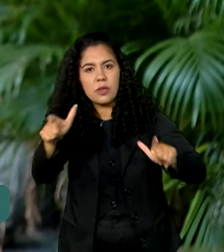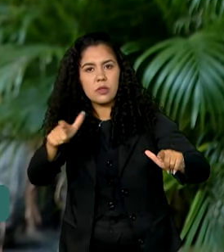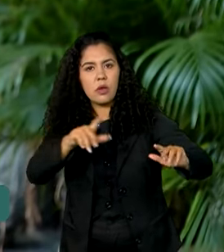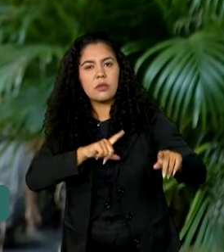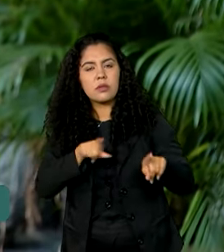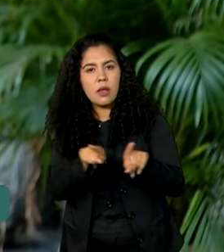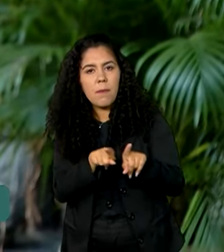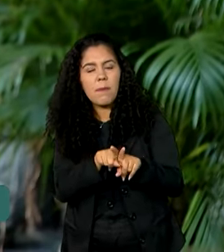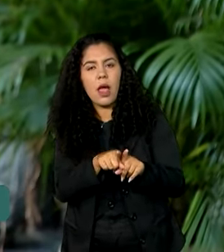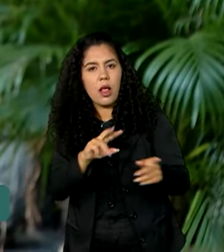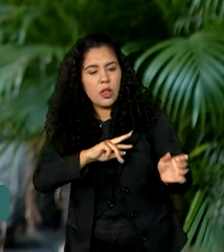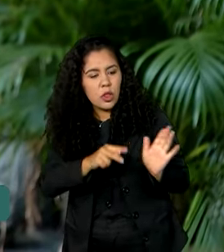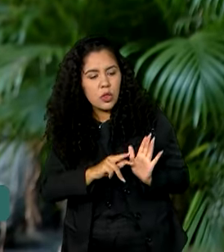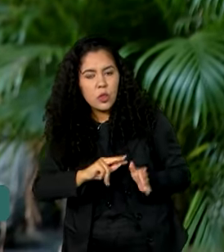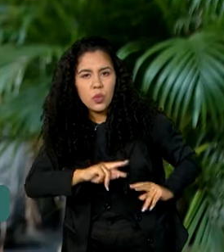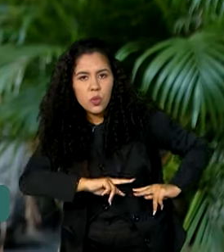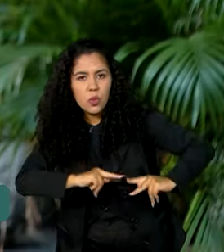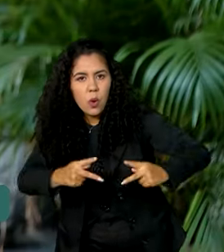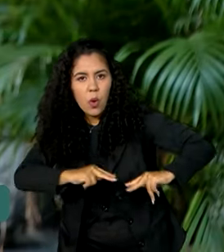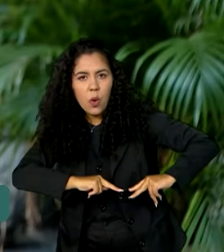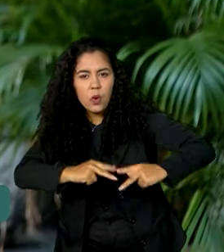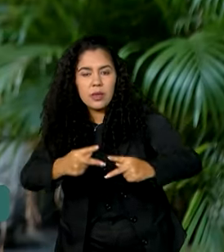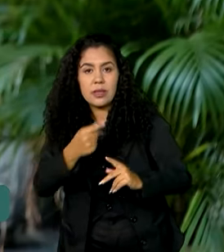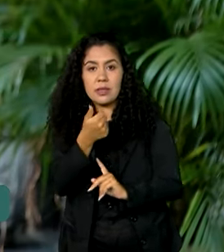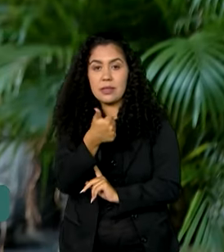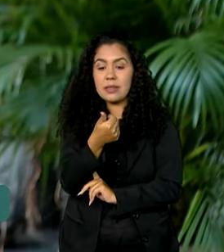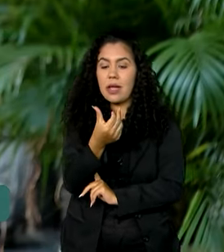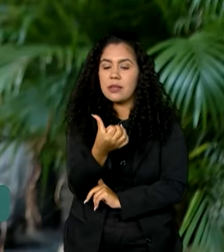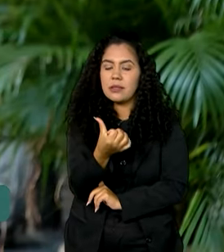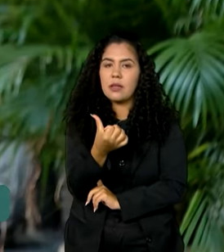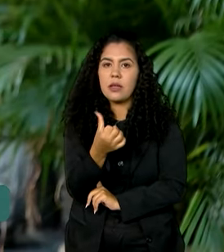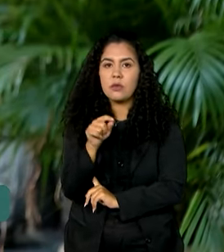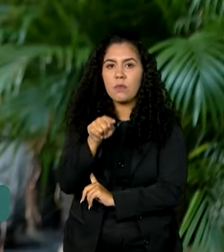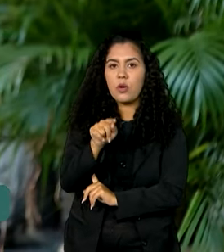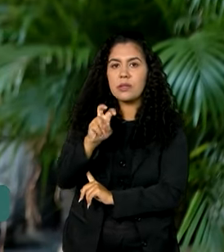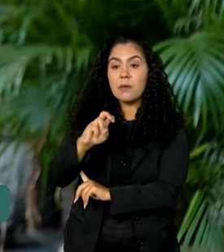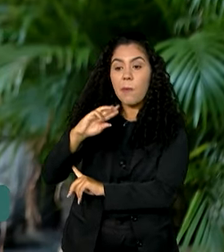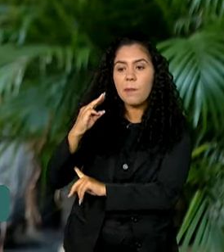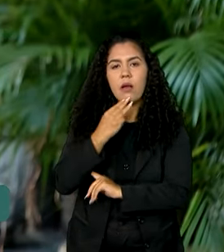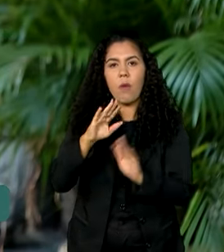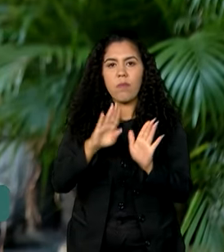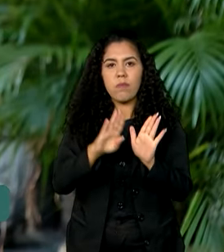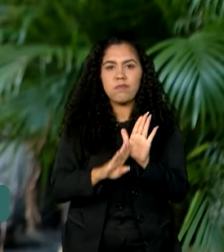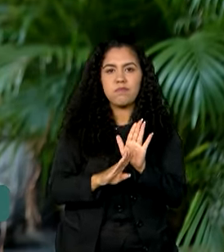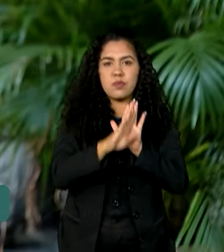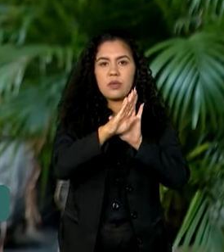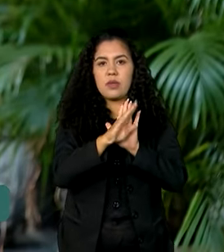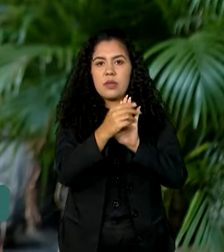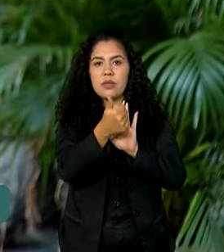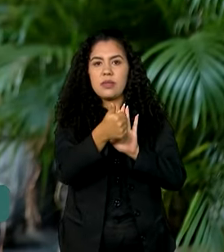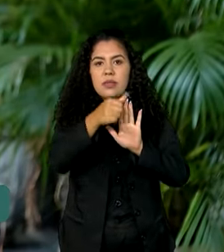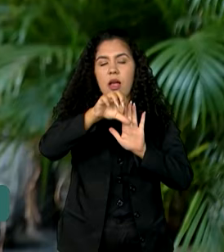de 16,5 por milhão de pessoas doadores para 19 doadas a cada 1 milhão de pessoas.